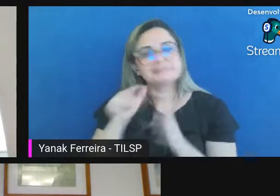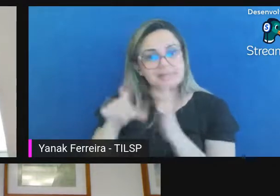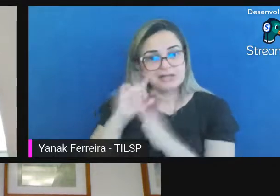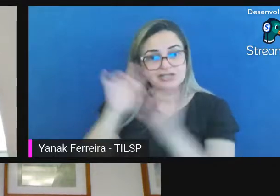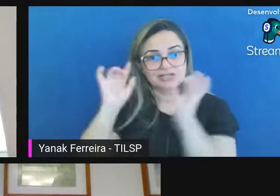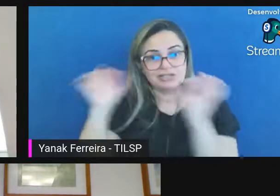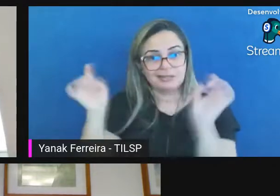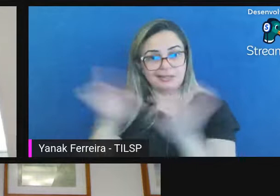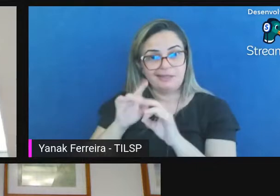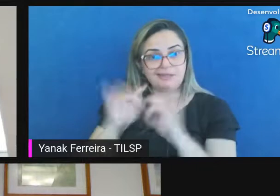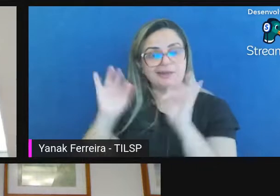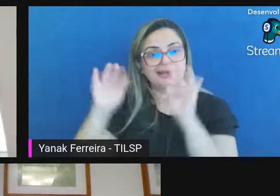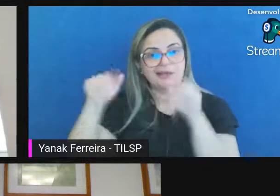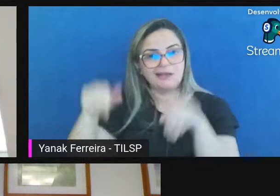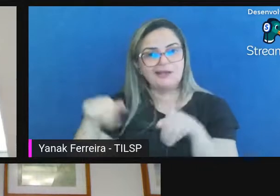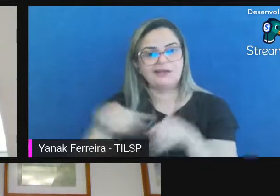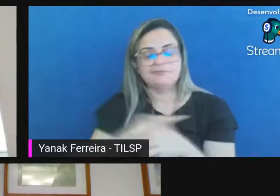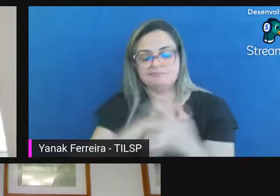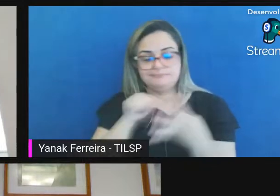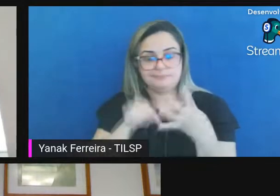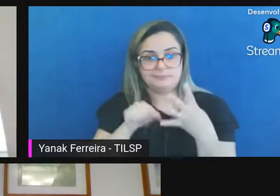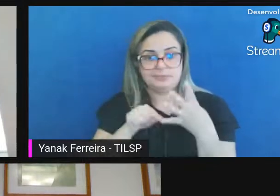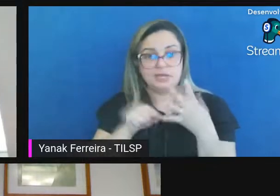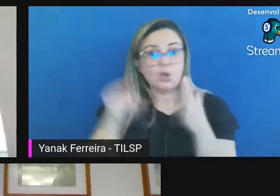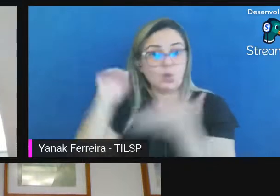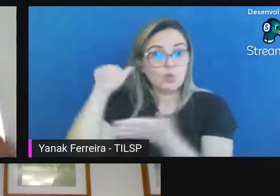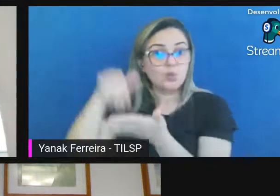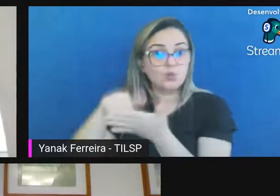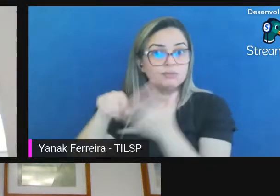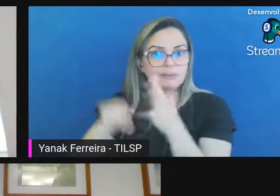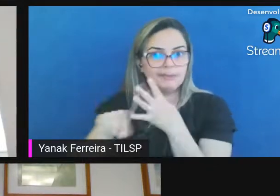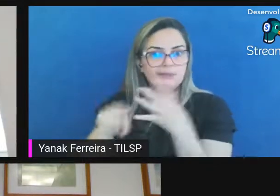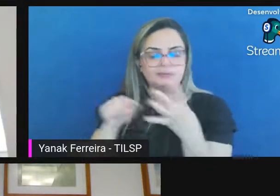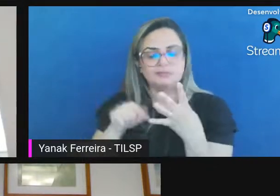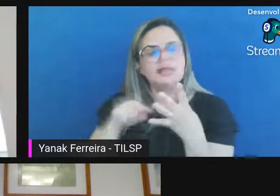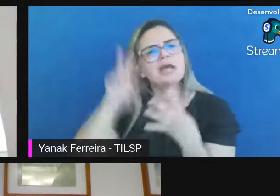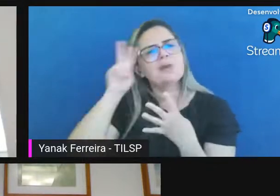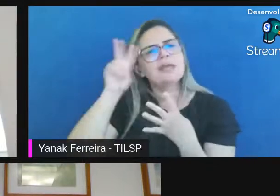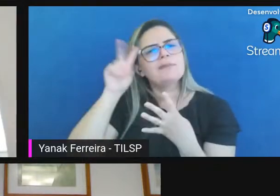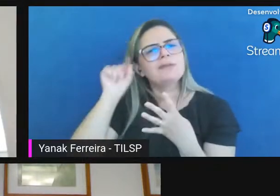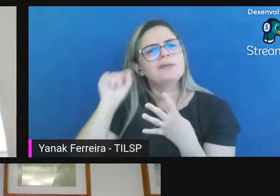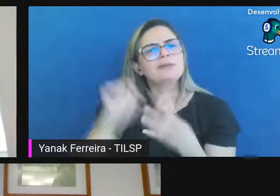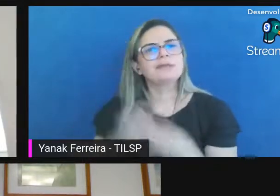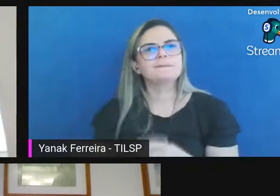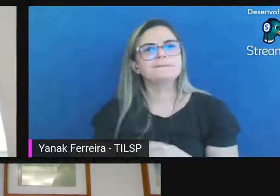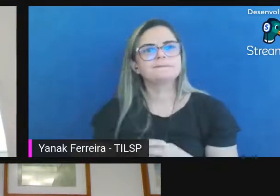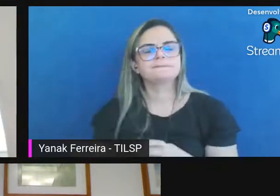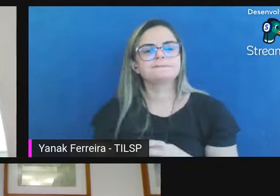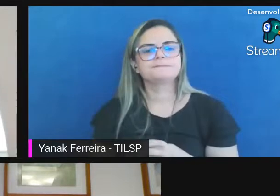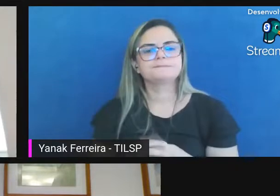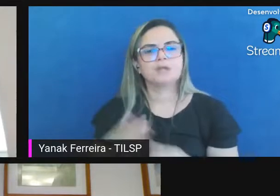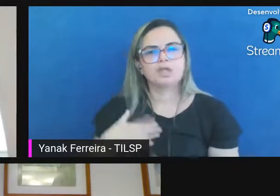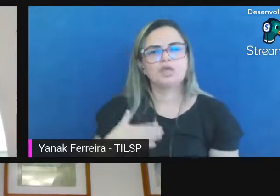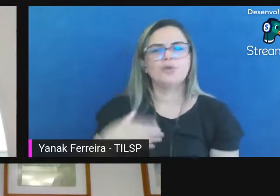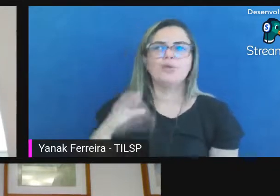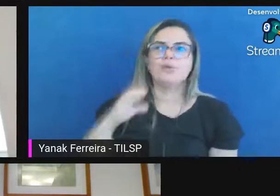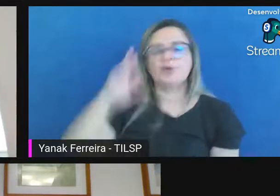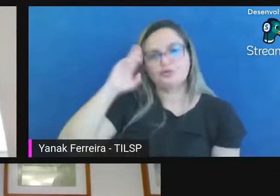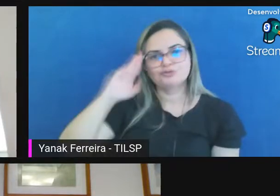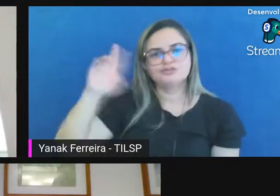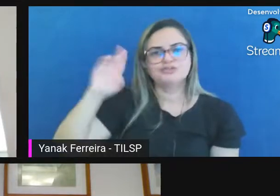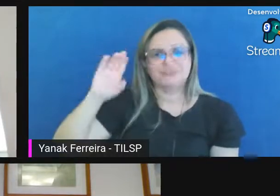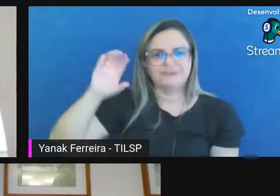respondendo essa última questão me veio aqui como chefe de departamento a gente na